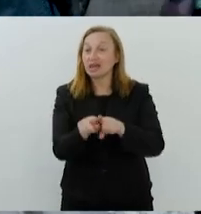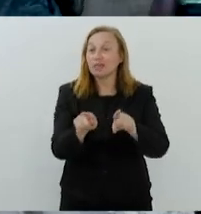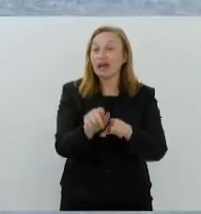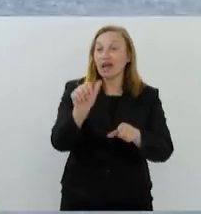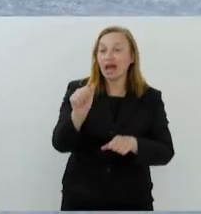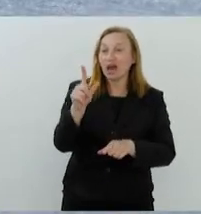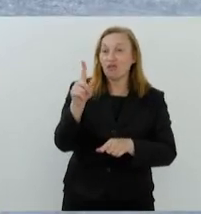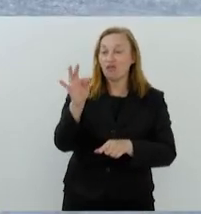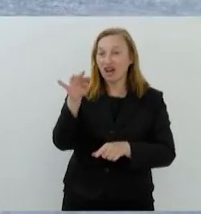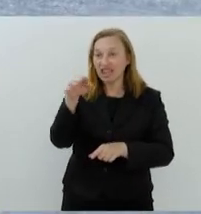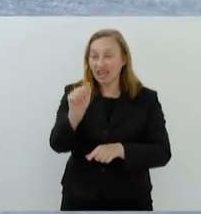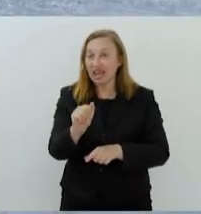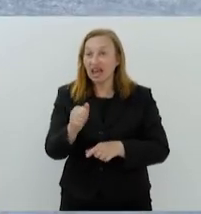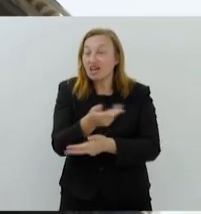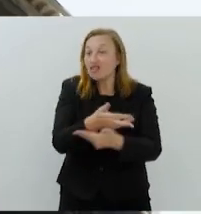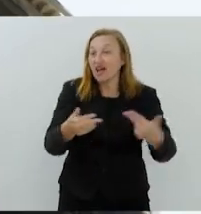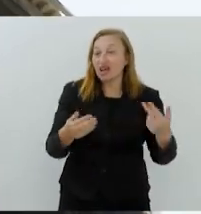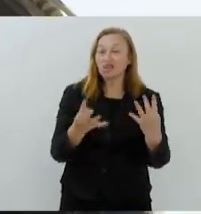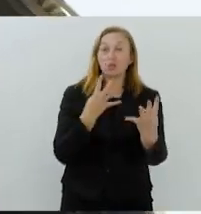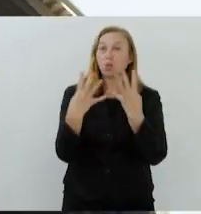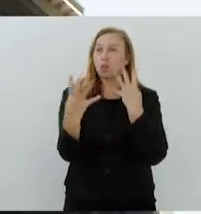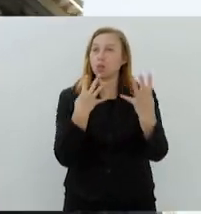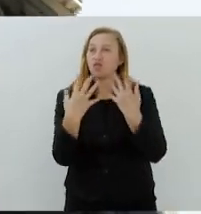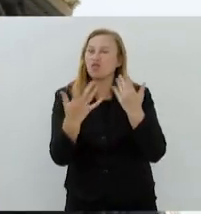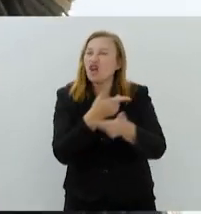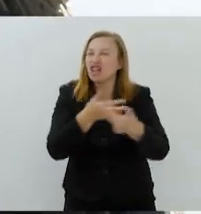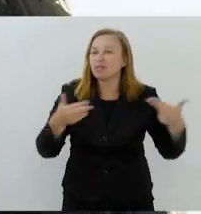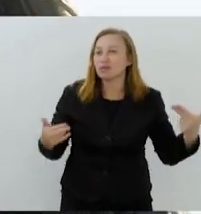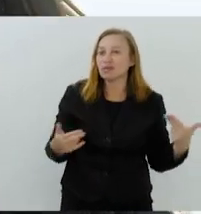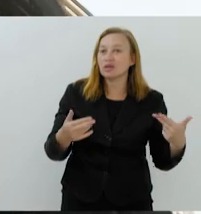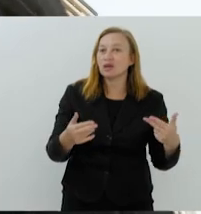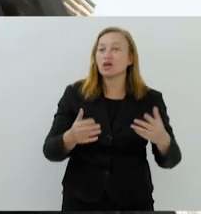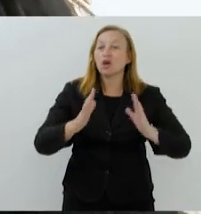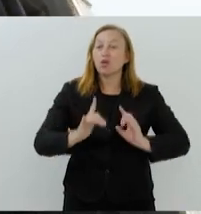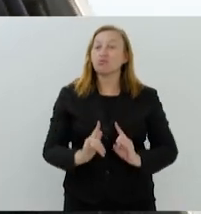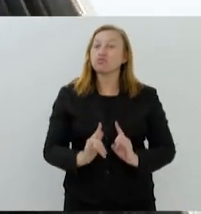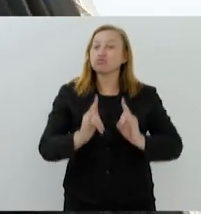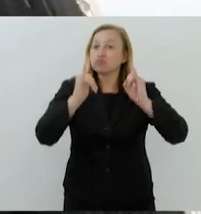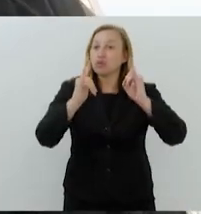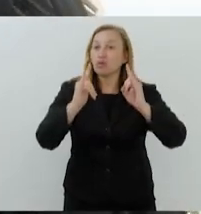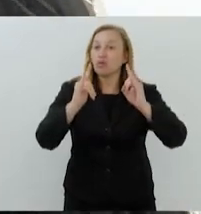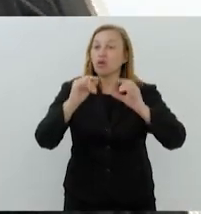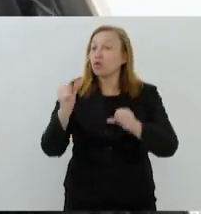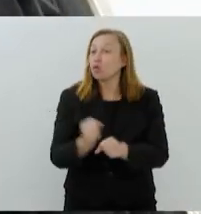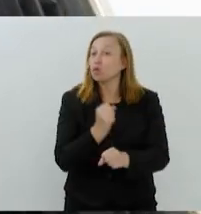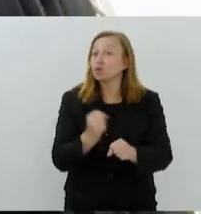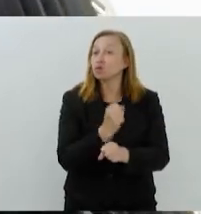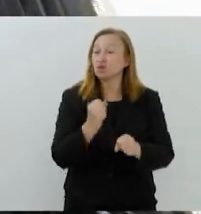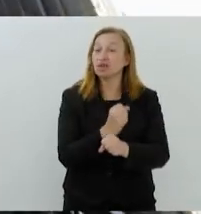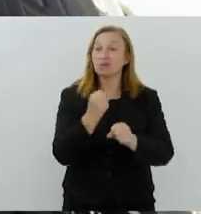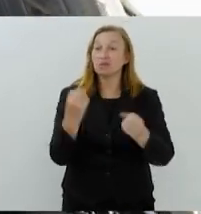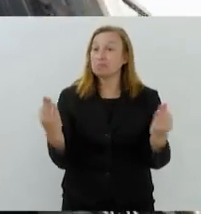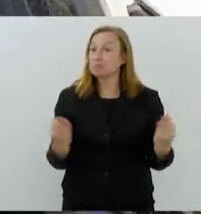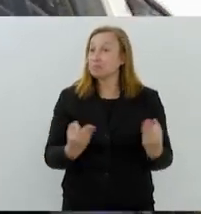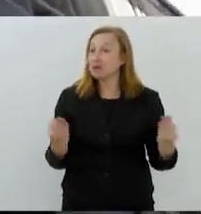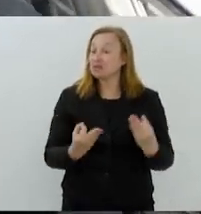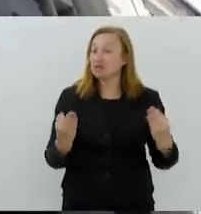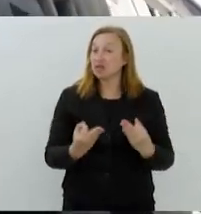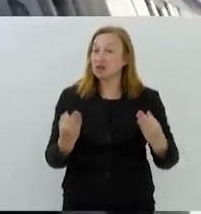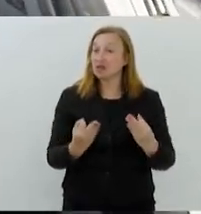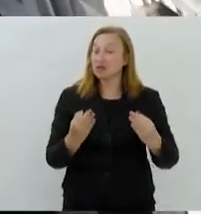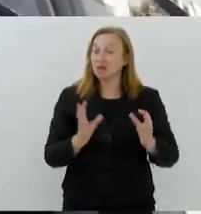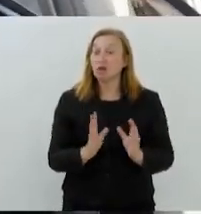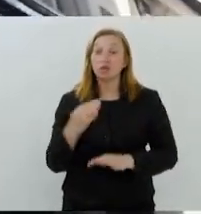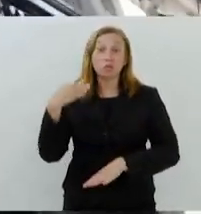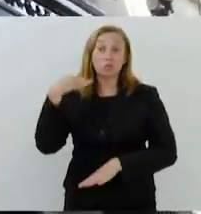todos os dias, milhares de pessoas. O edifício, tombado pelo INEPAC, foi construído em estilo eclético, para ser sede do Banco